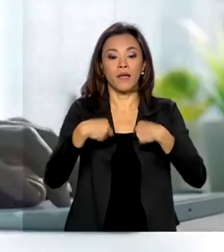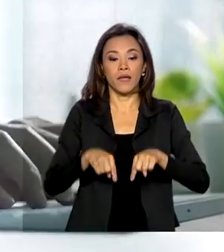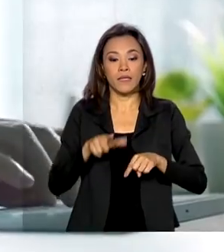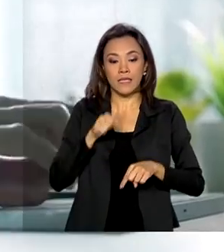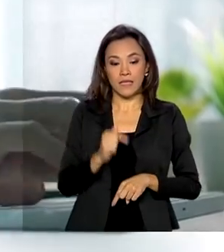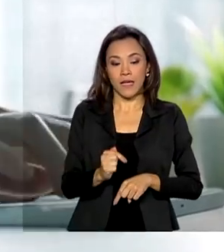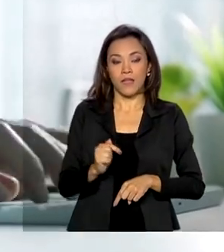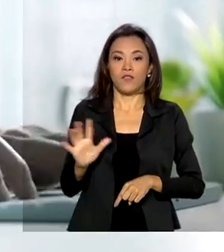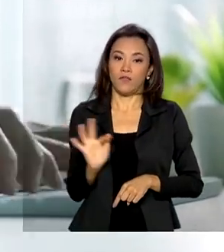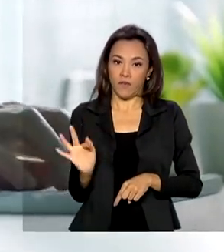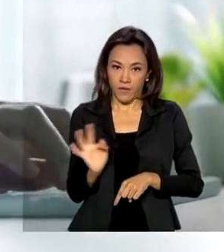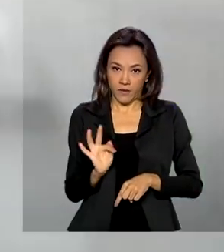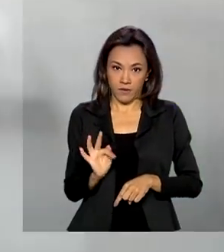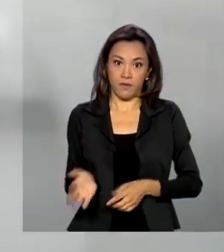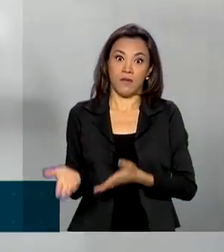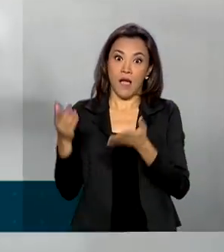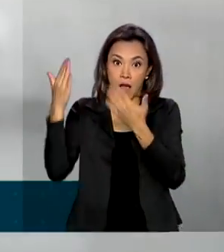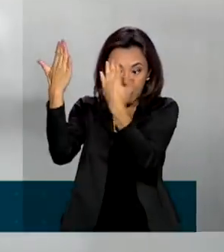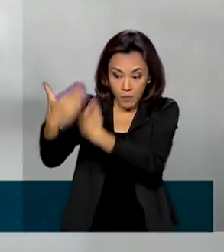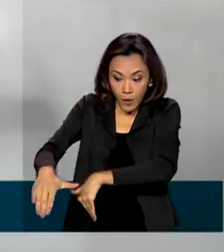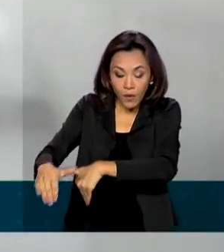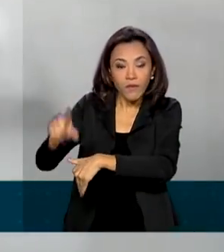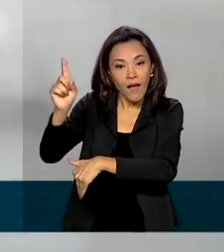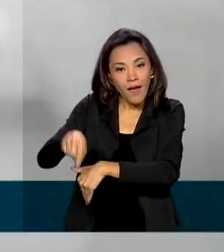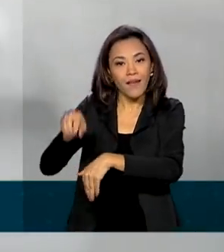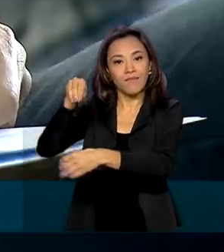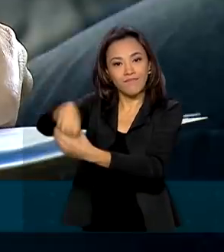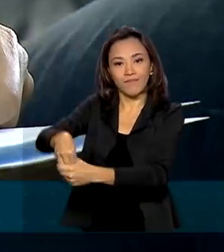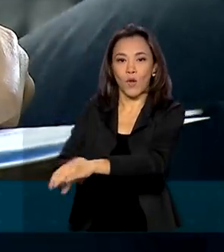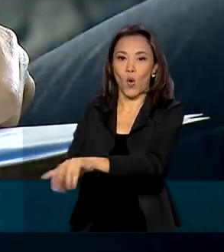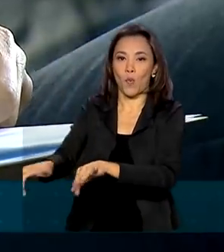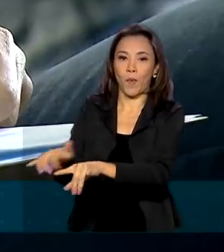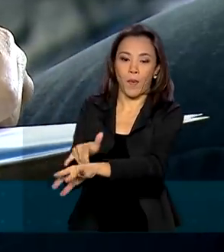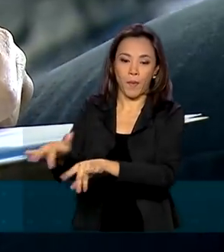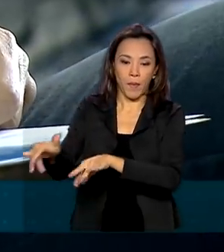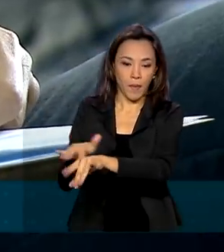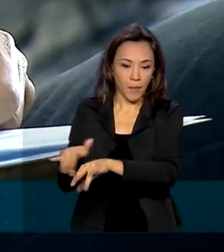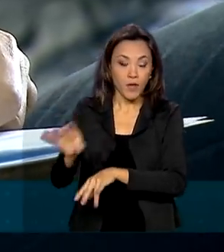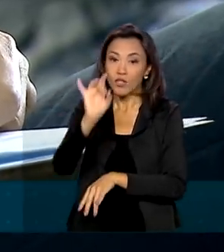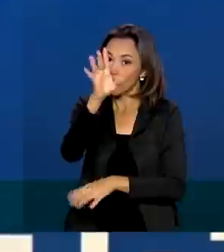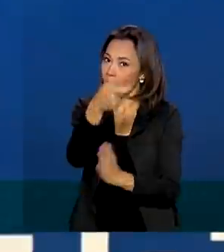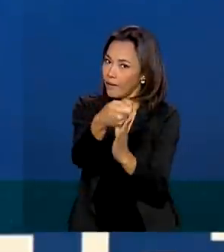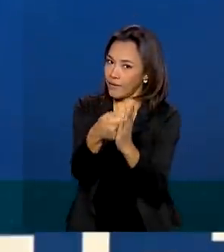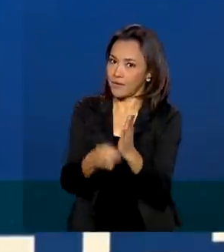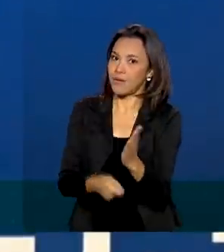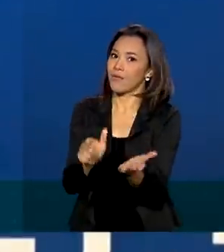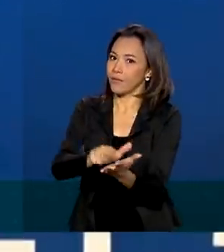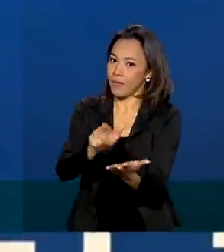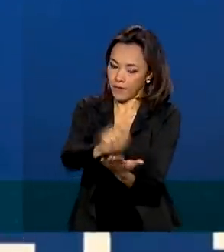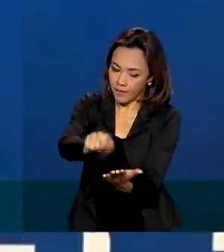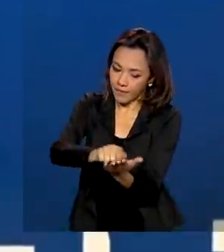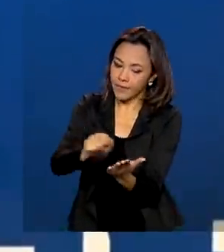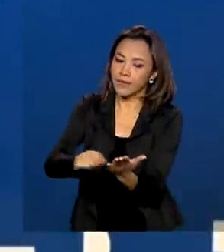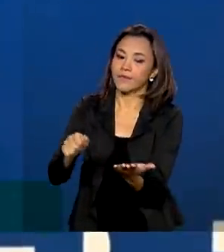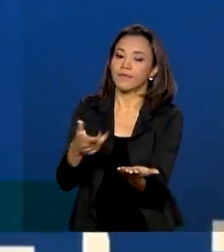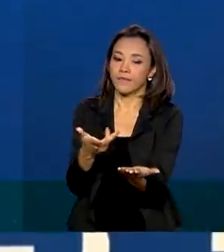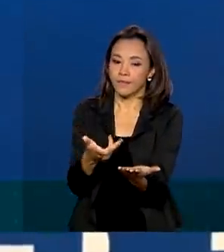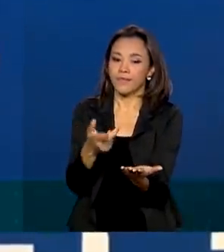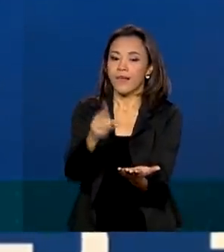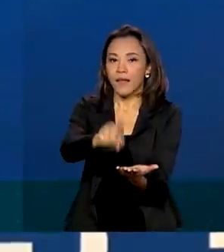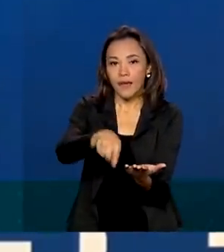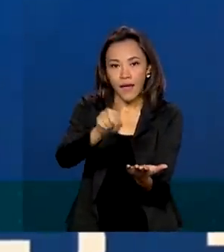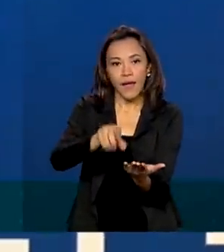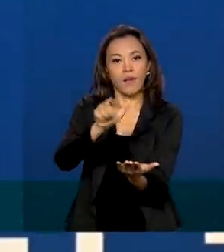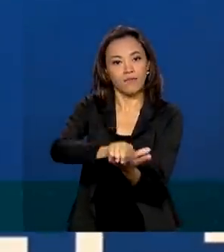fevereiro. Neste caso, a prova será no computador, exceto a redação. A redação ainda é no molde do